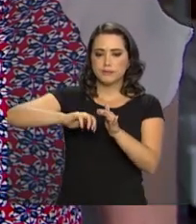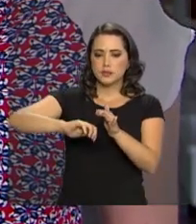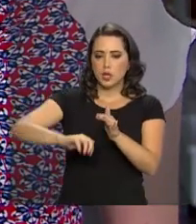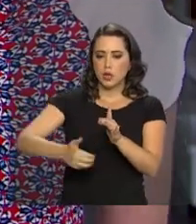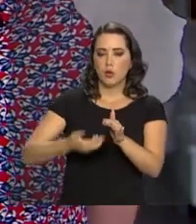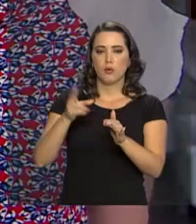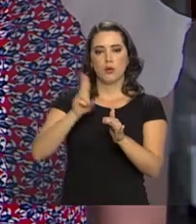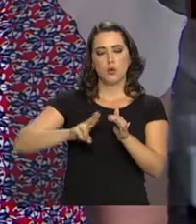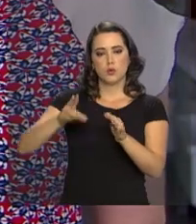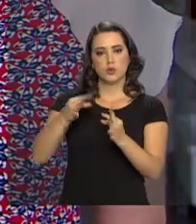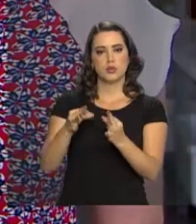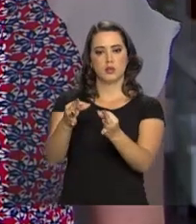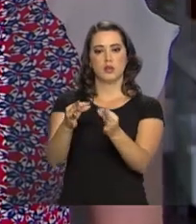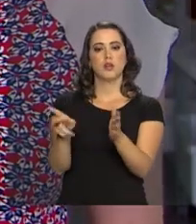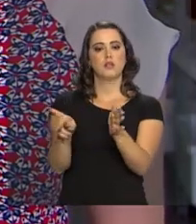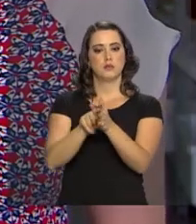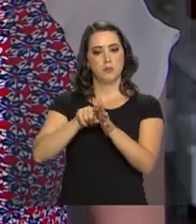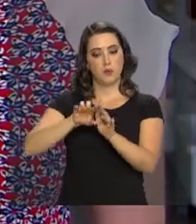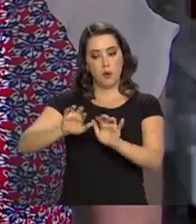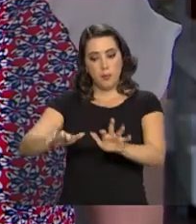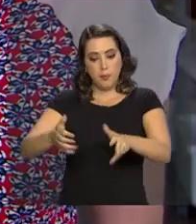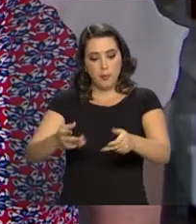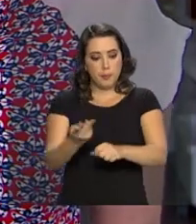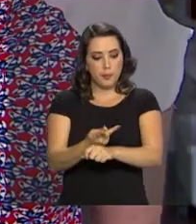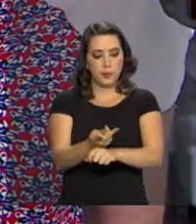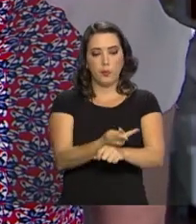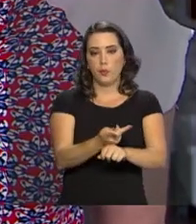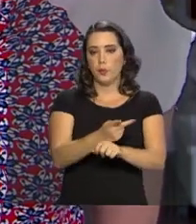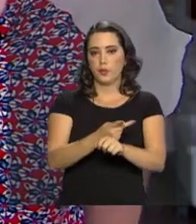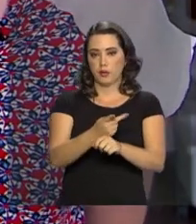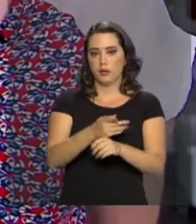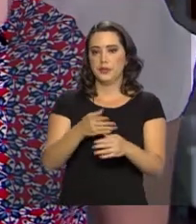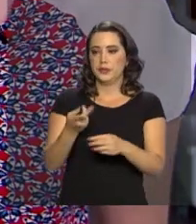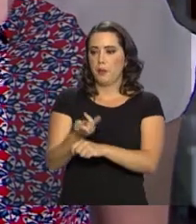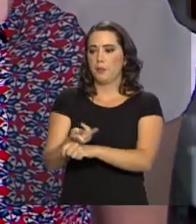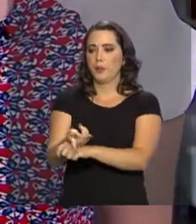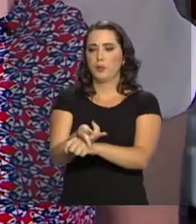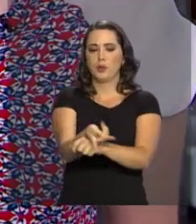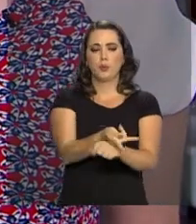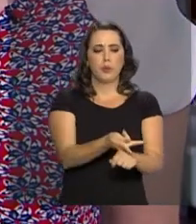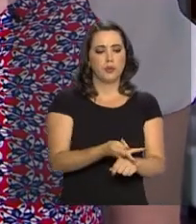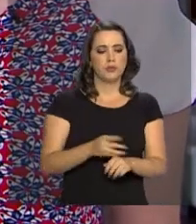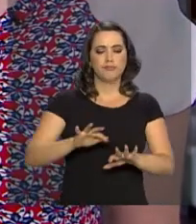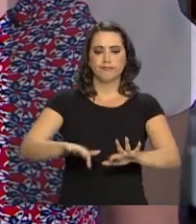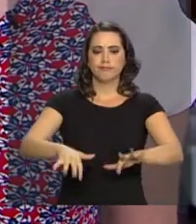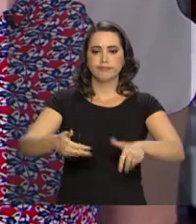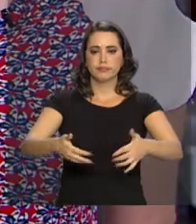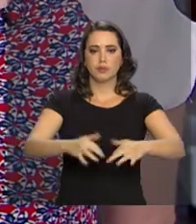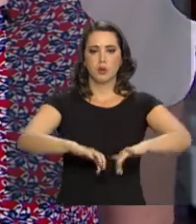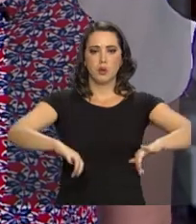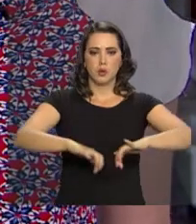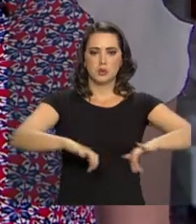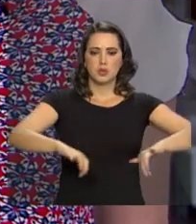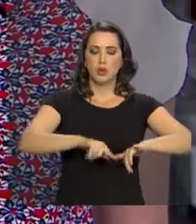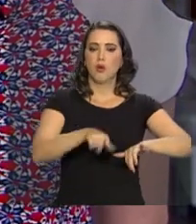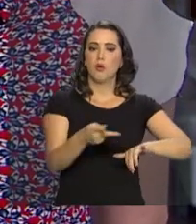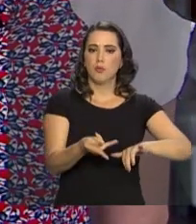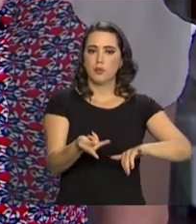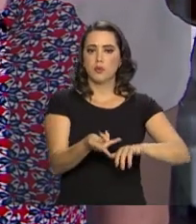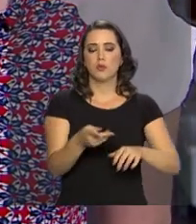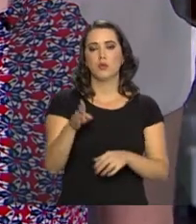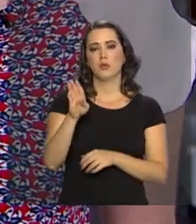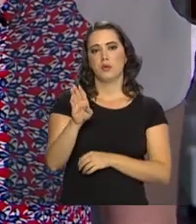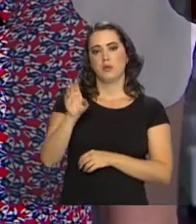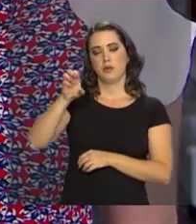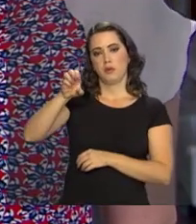onde a gente usou técnicas arqueológicas para buscar essas peças no meio do rejeito. Foram feitas buscas entre Bento